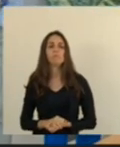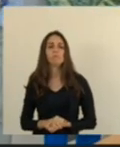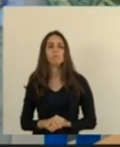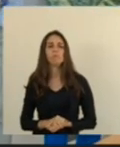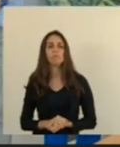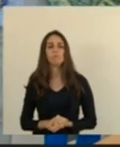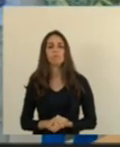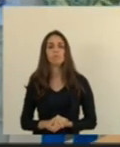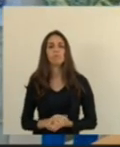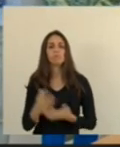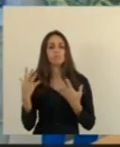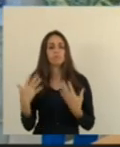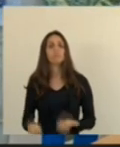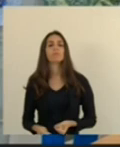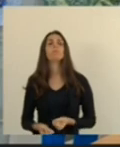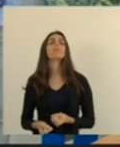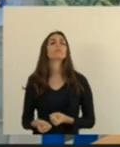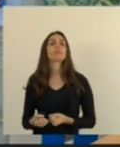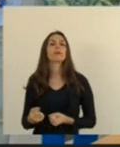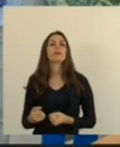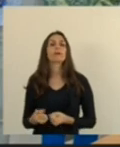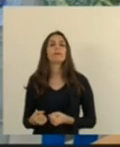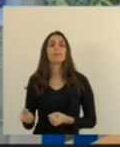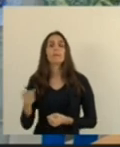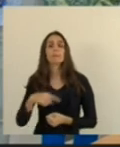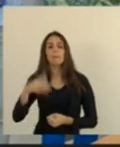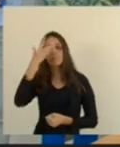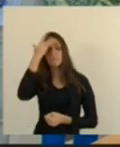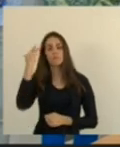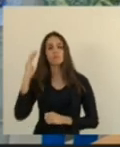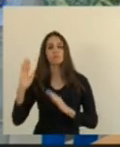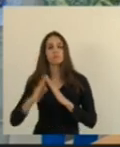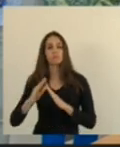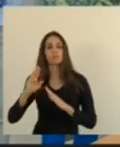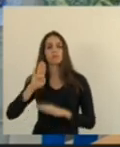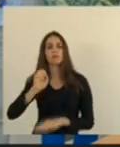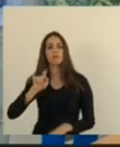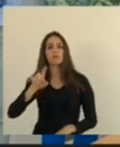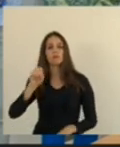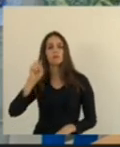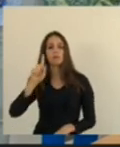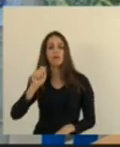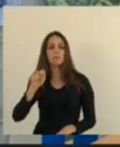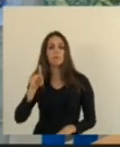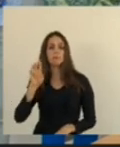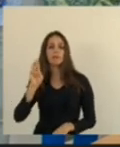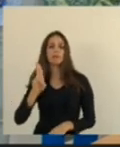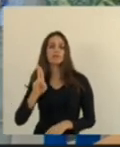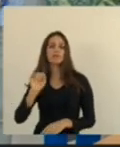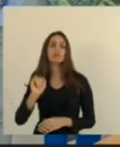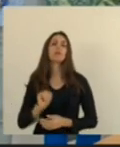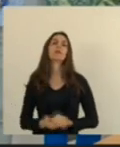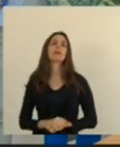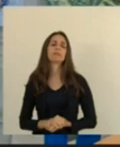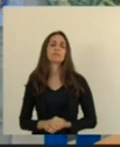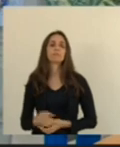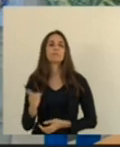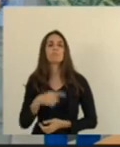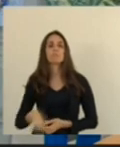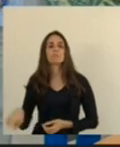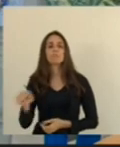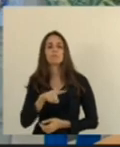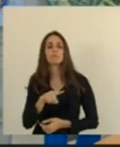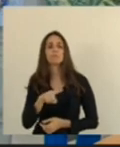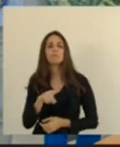partir para cima, porque o povo de Baixo Condu, ele merece todo o nosso respeito e toda a nossa